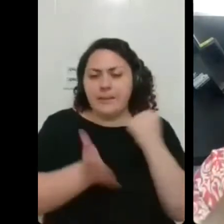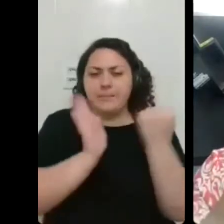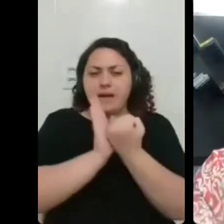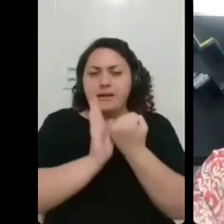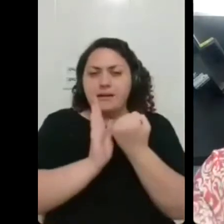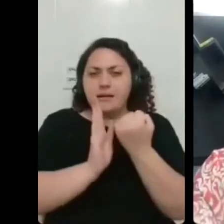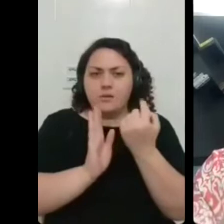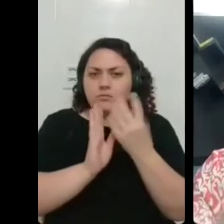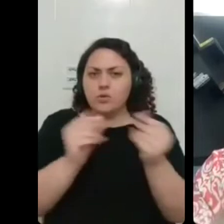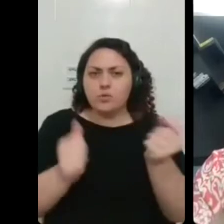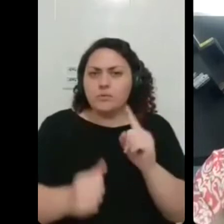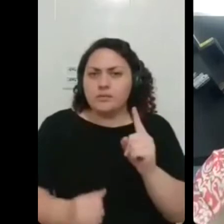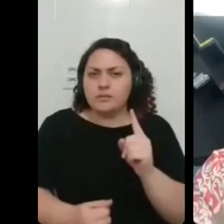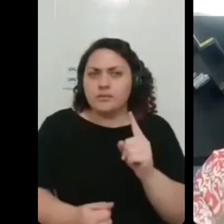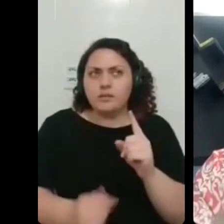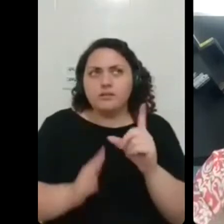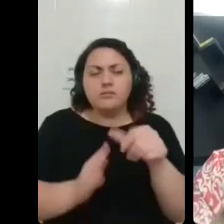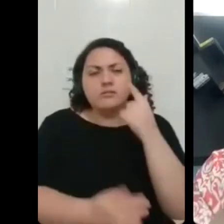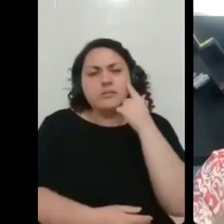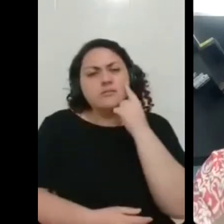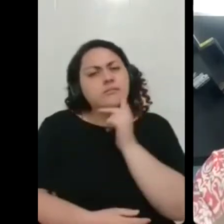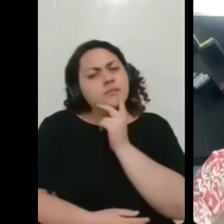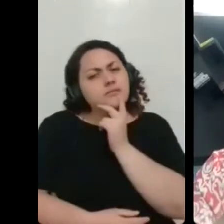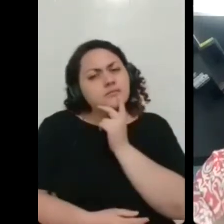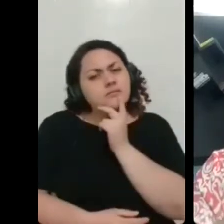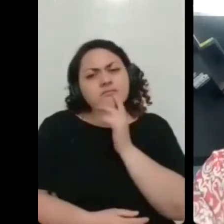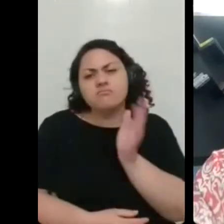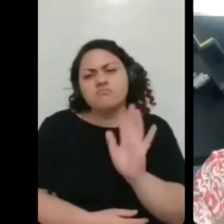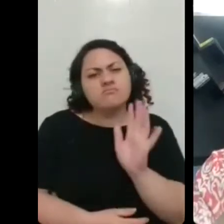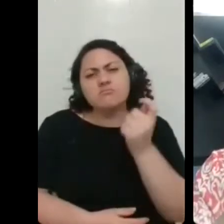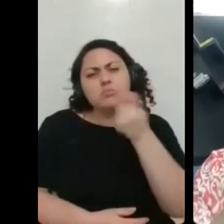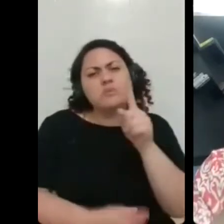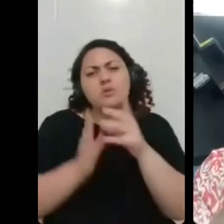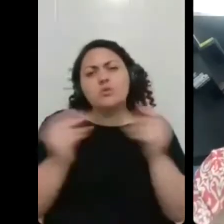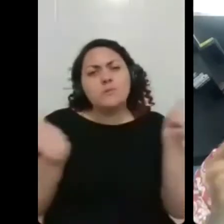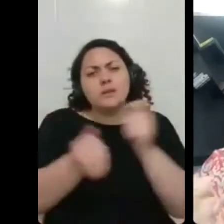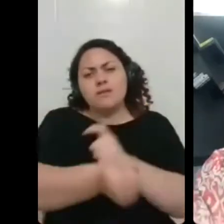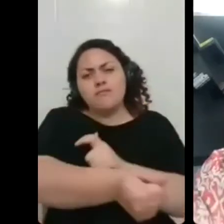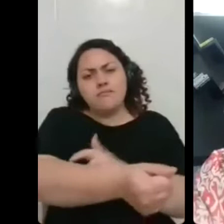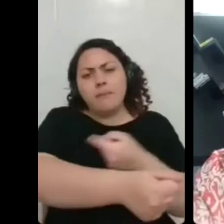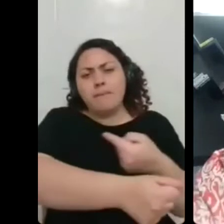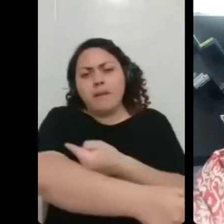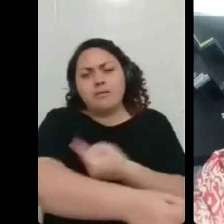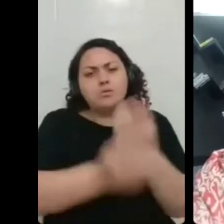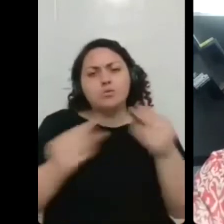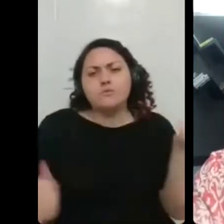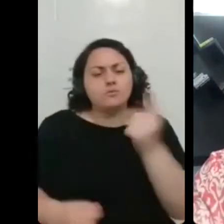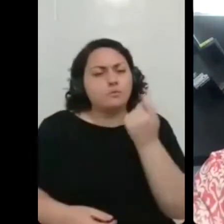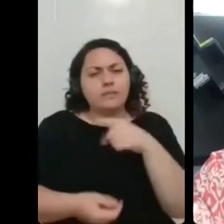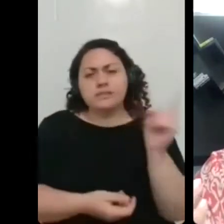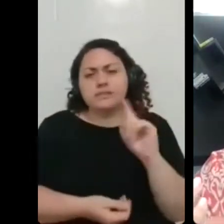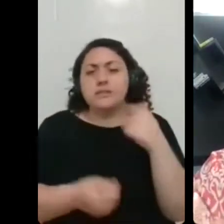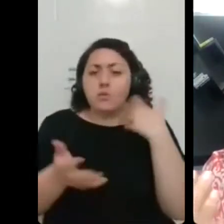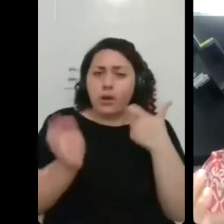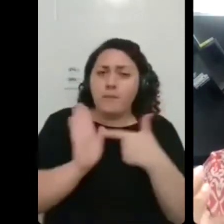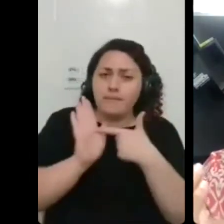mas aí depois eu fiquei pensando não eu não quero tirar essa marca eu quero que essa marca fique